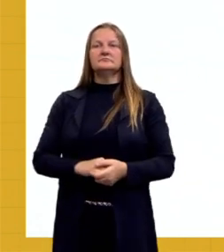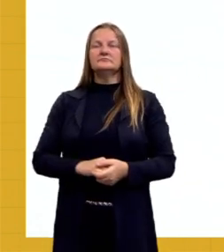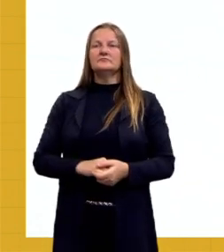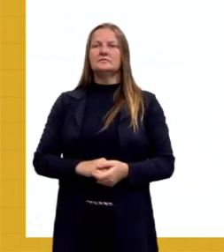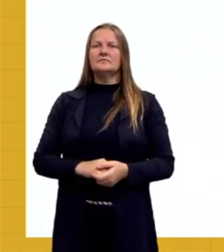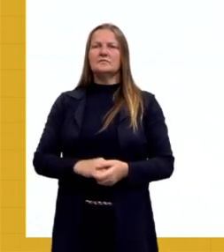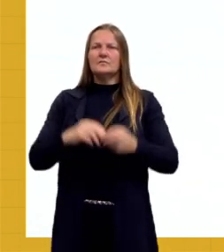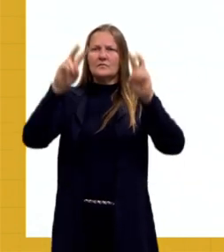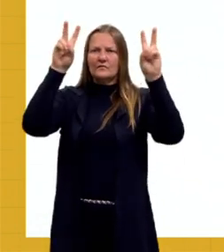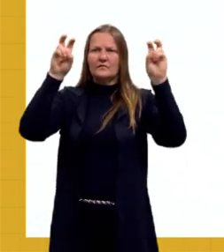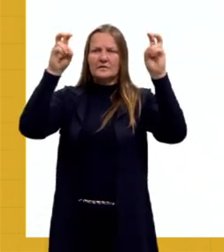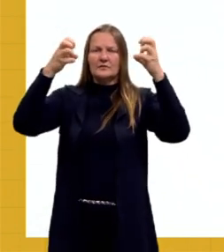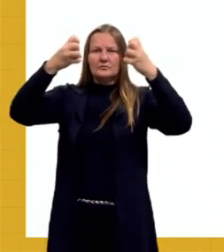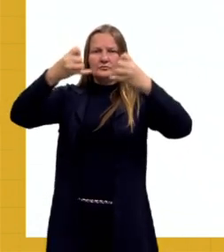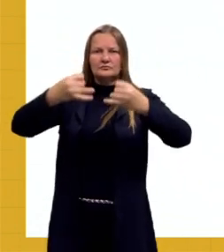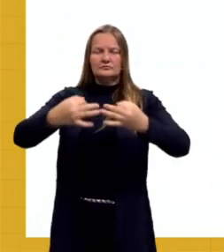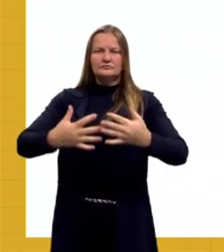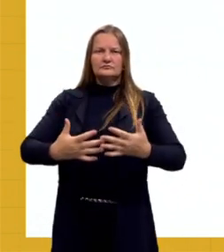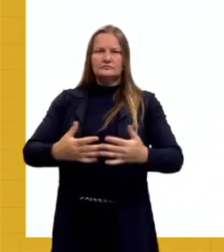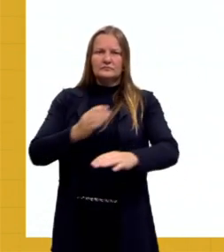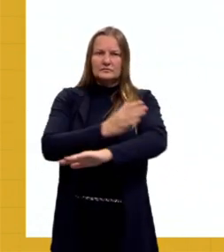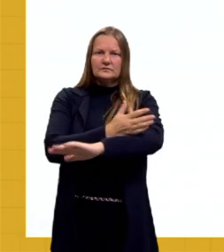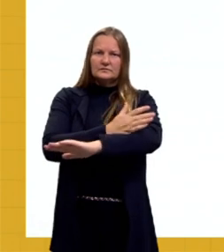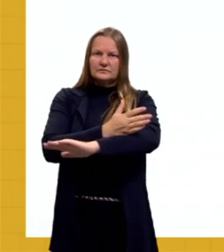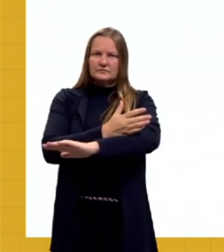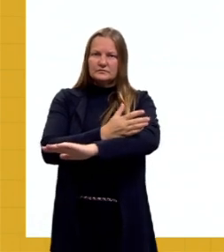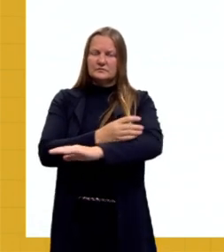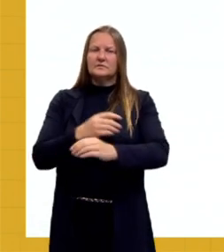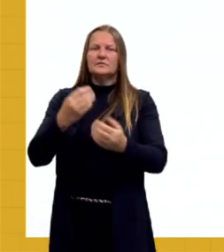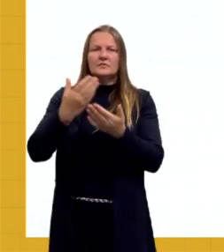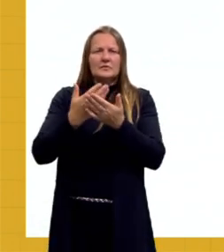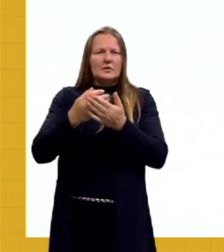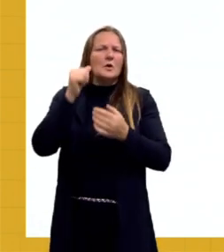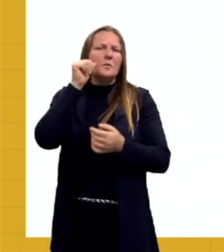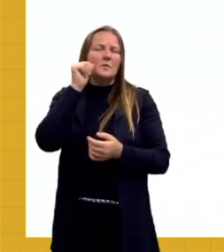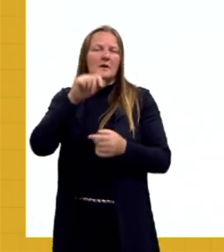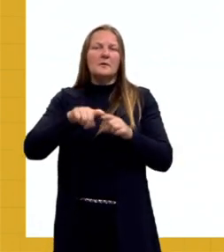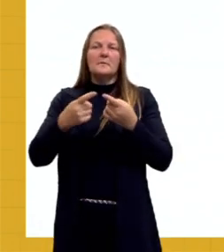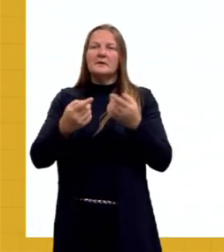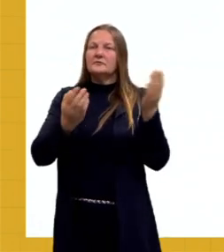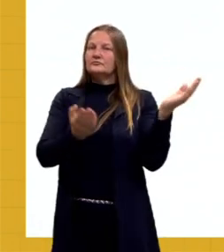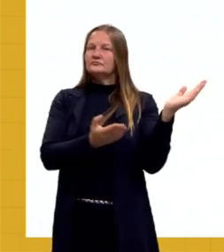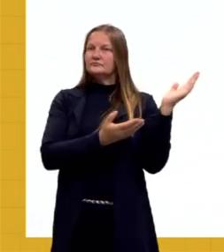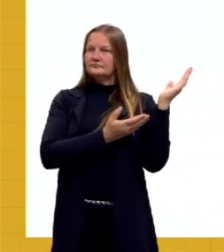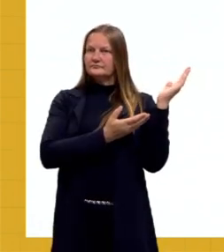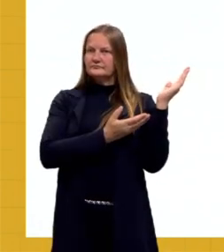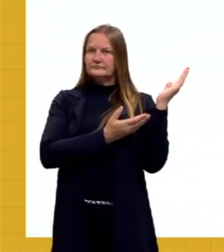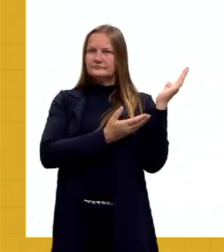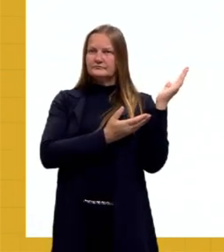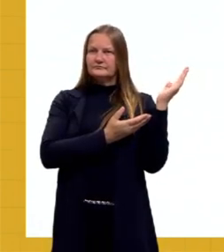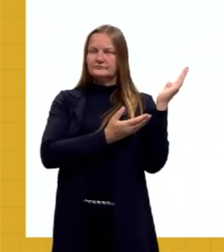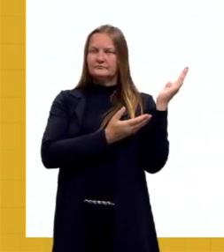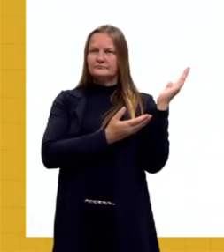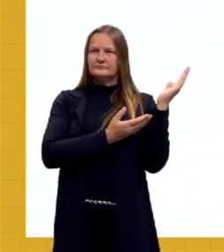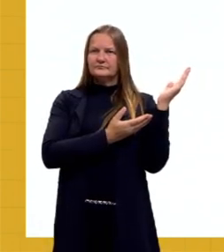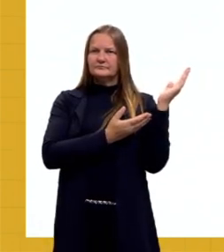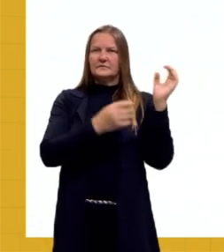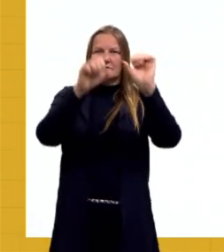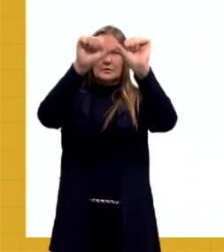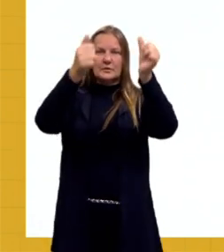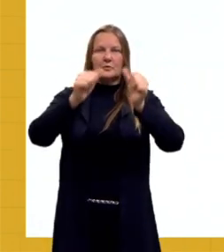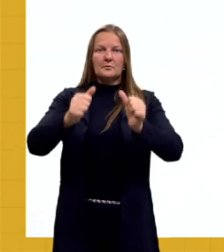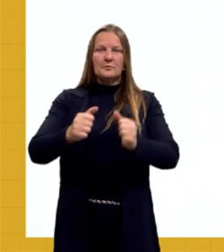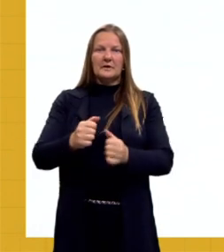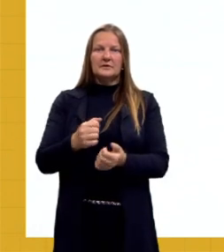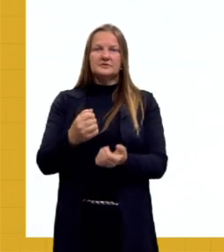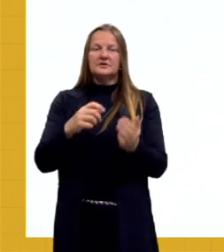a gente falou um pouquinho na nossa aula sobre Idade Média, sobre as mulheres. Aqui a gente traz uma ilustração que é do